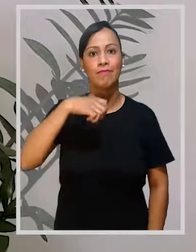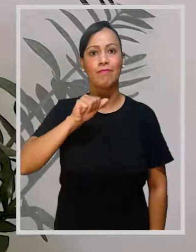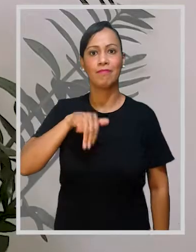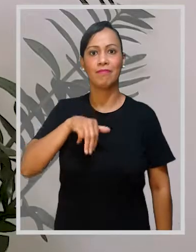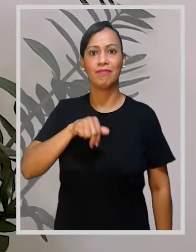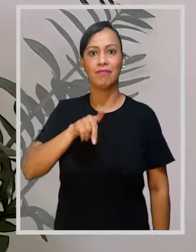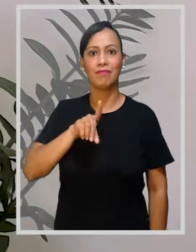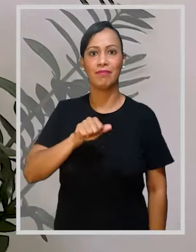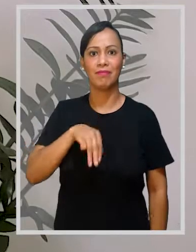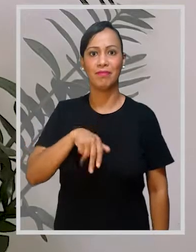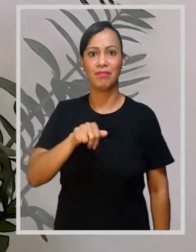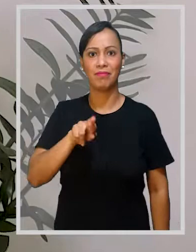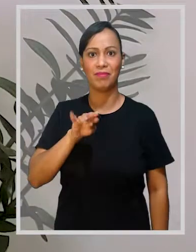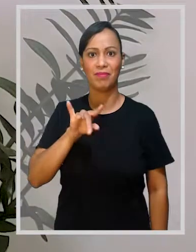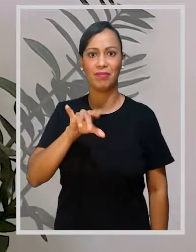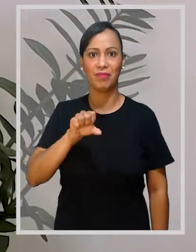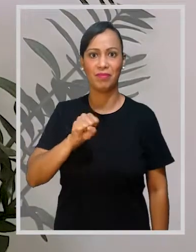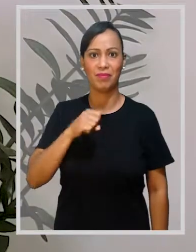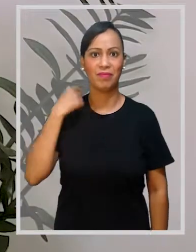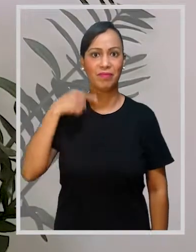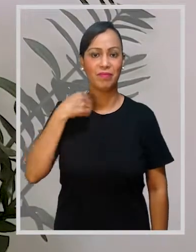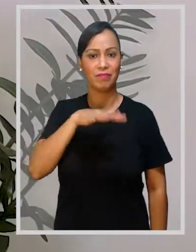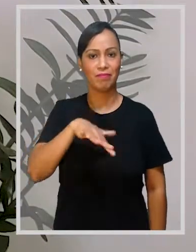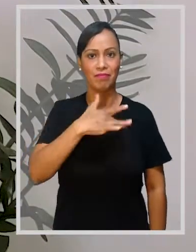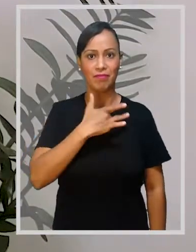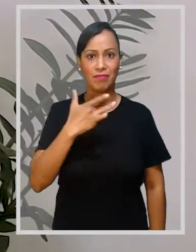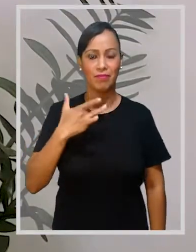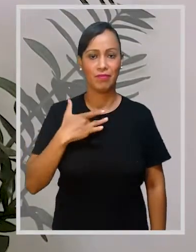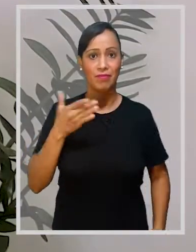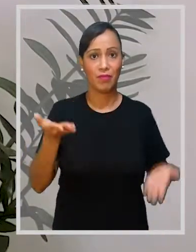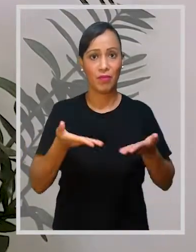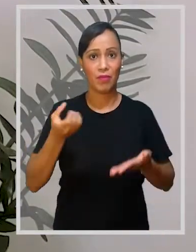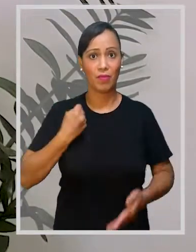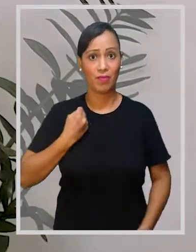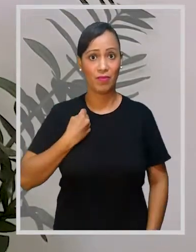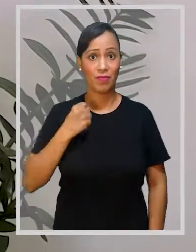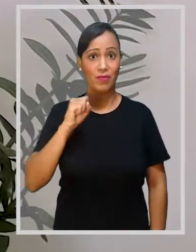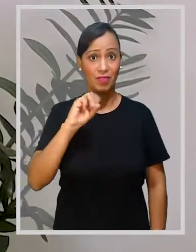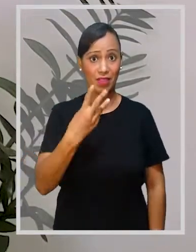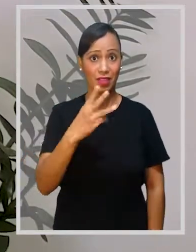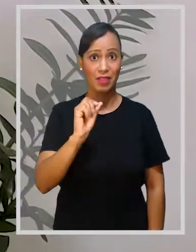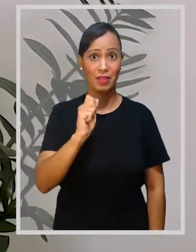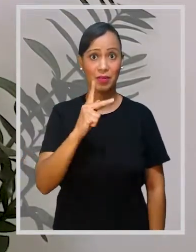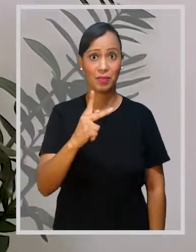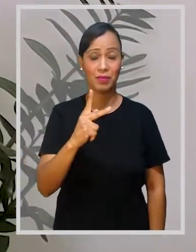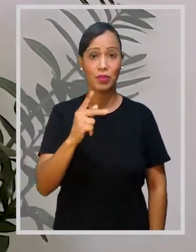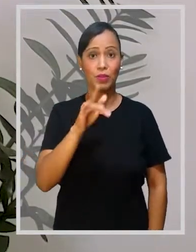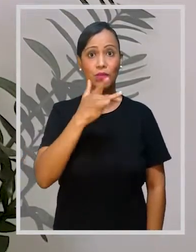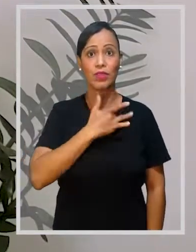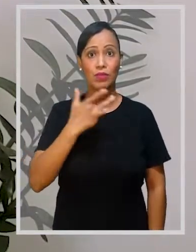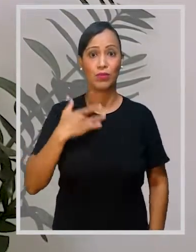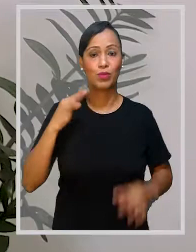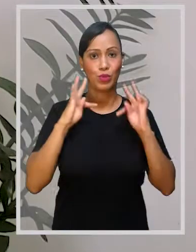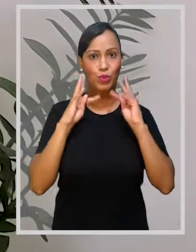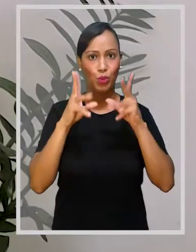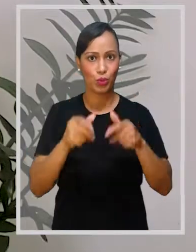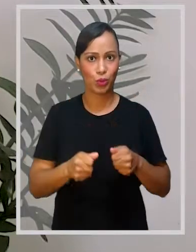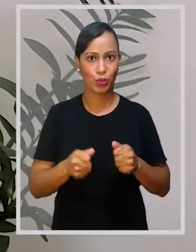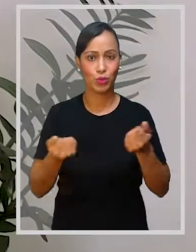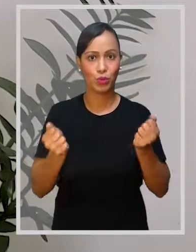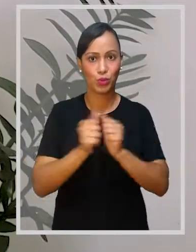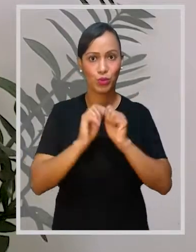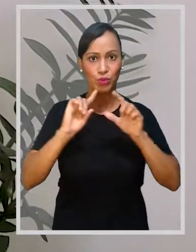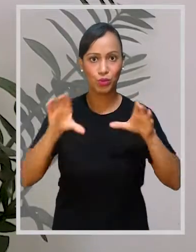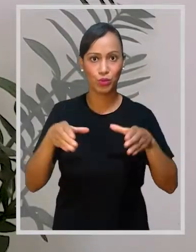Olá, sou Amanda Martins, advogada da Saúde, e este é o capítulo 3 da cartilha Saúde para Todos,